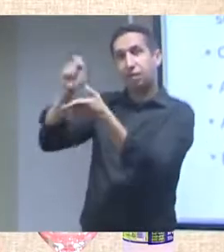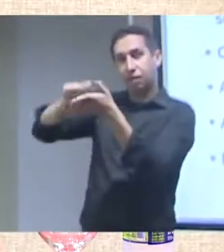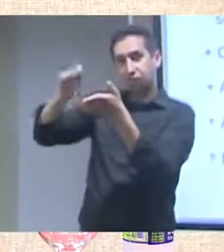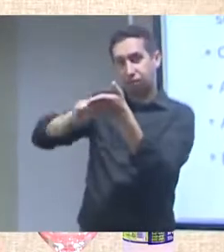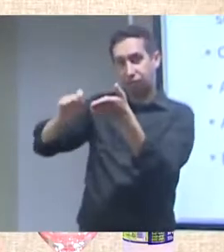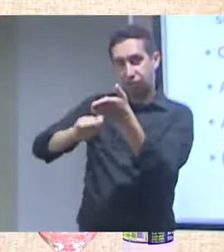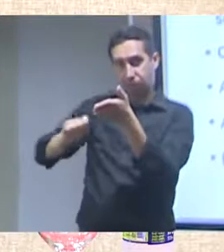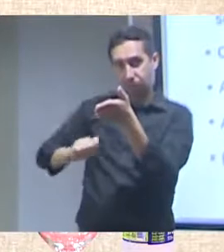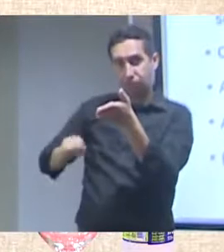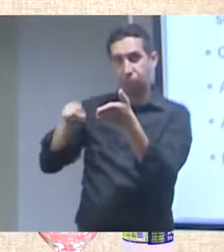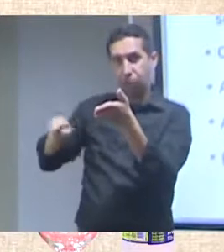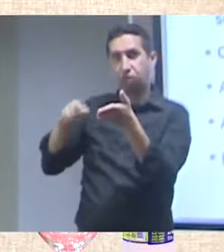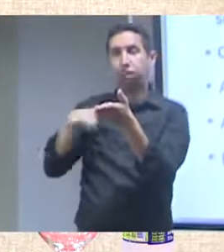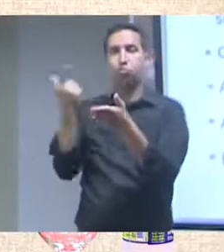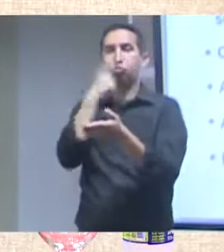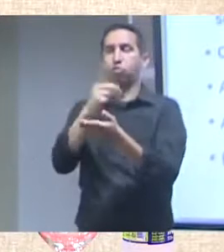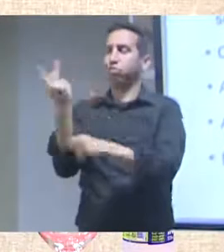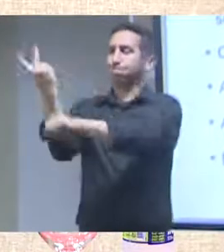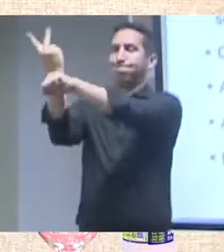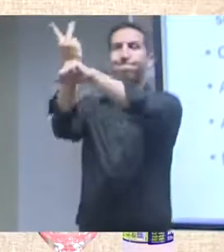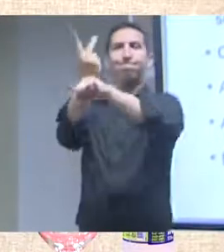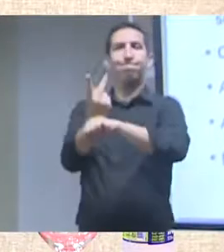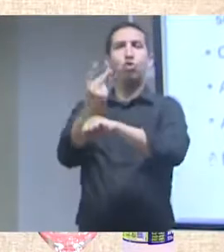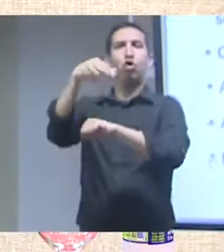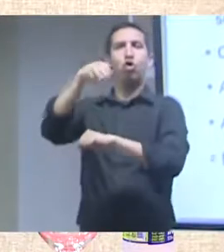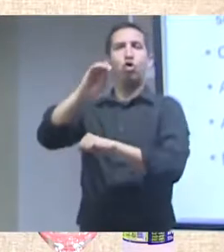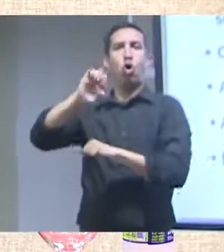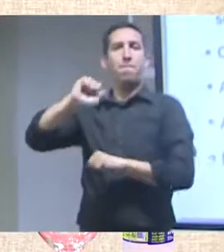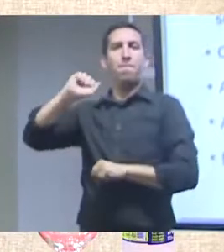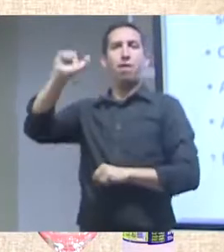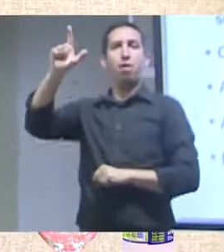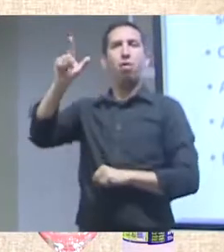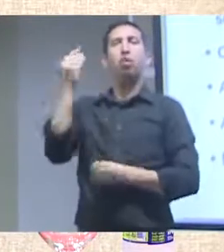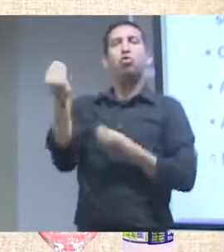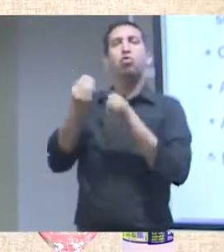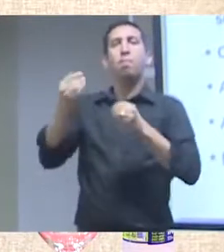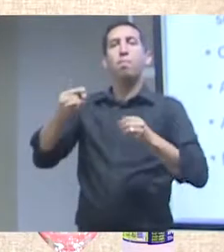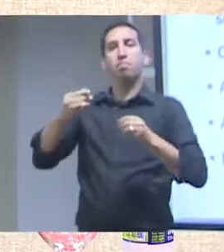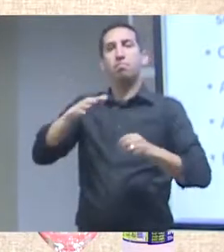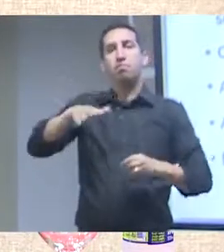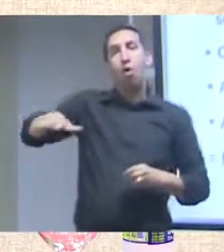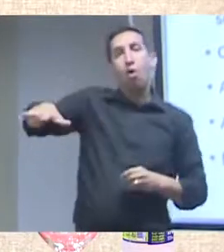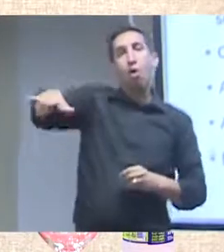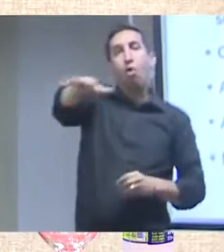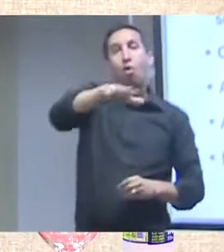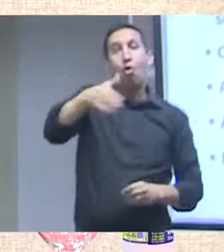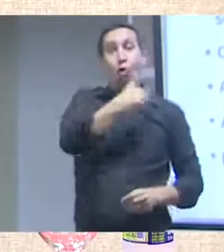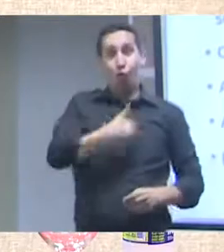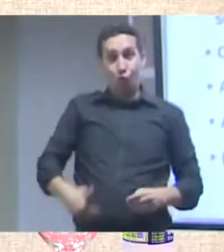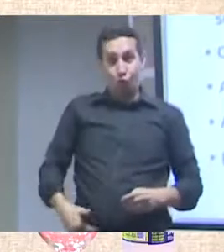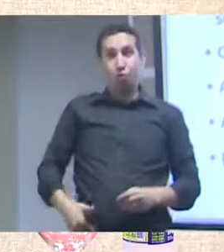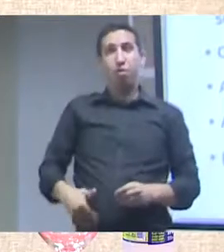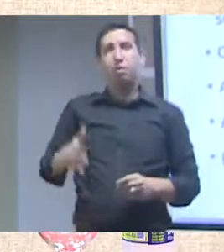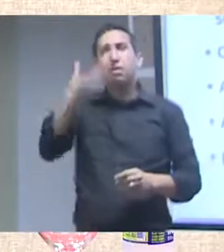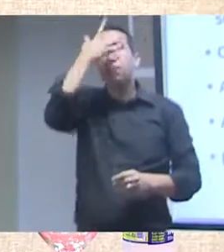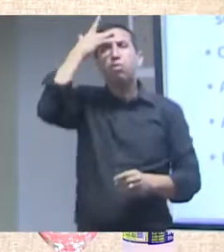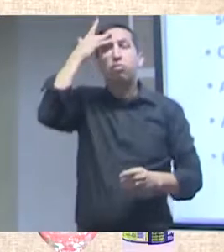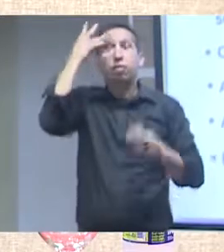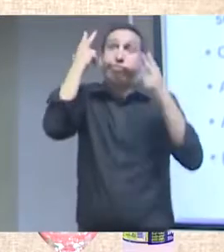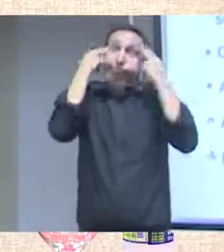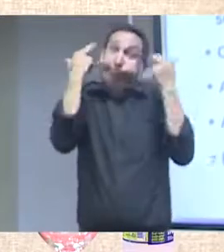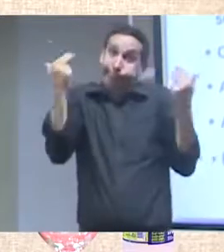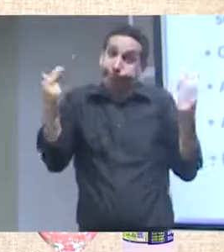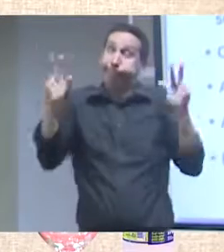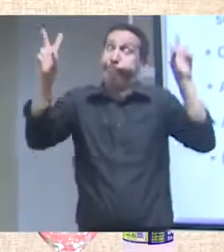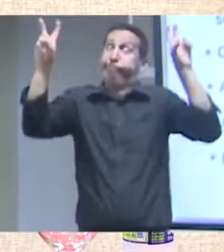falar do governo dos comuns, ela vai dizer que essa discussão dos comuns e do comum só ganha